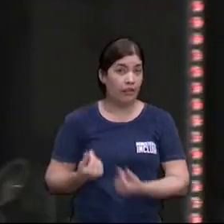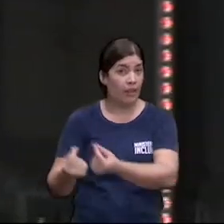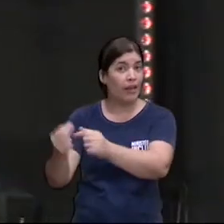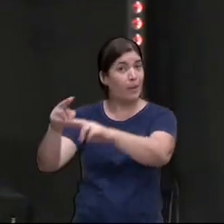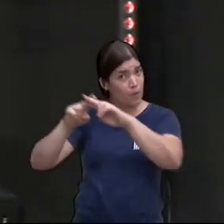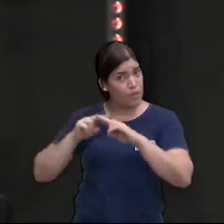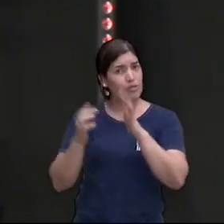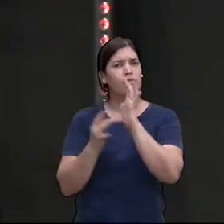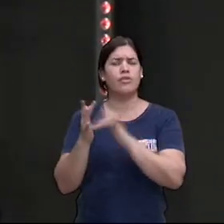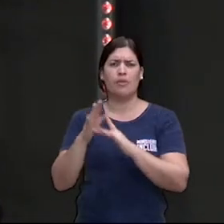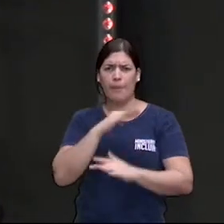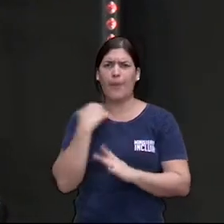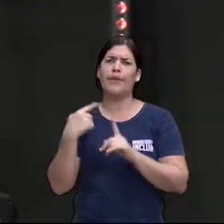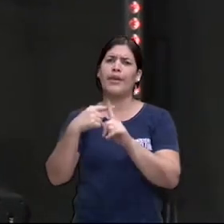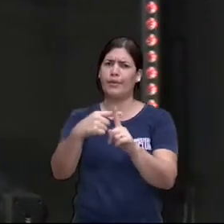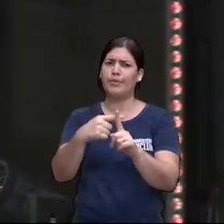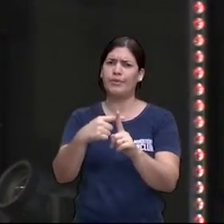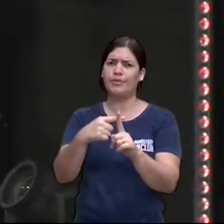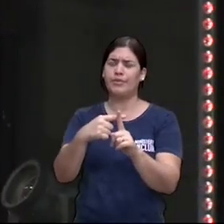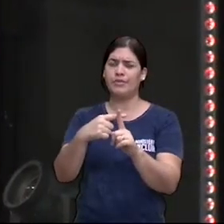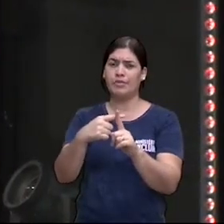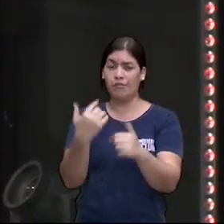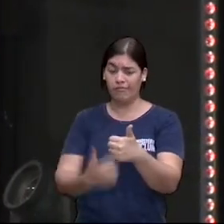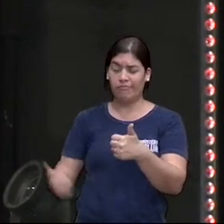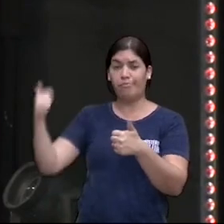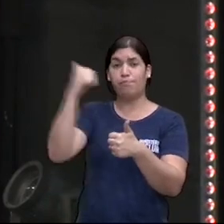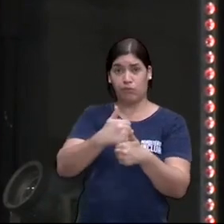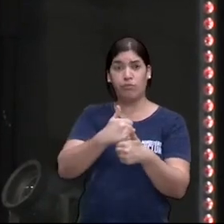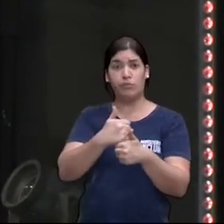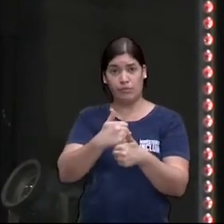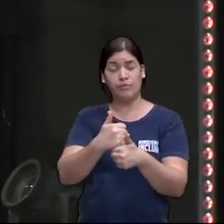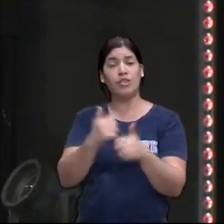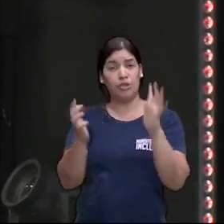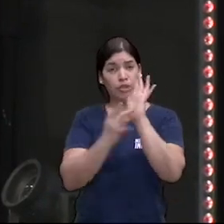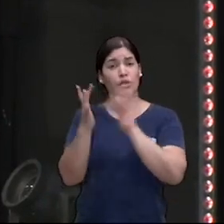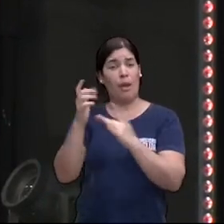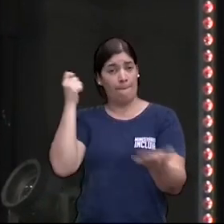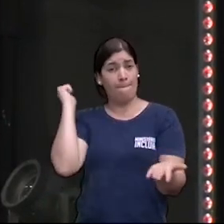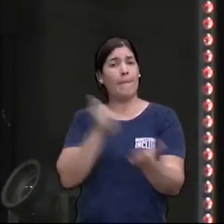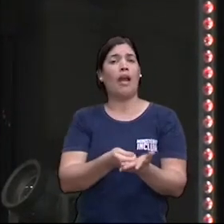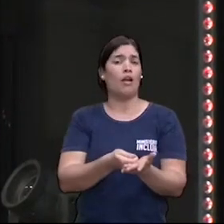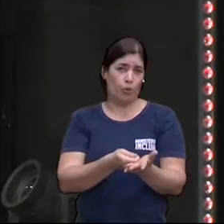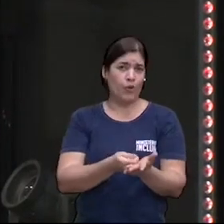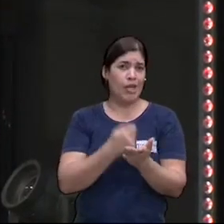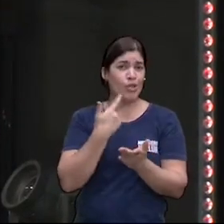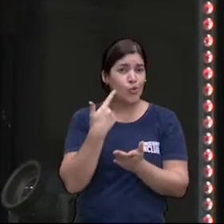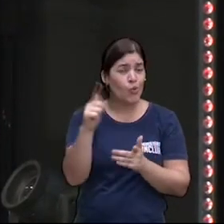na cruz para ele pagar o preço do pecado para dizer ó eu vou pagar a conta